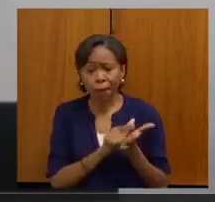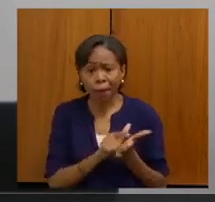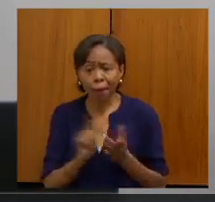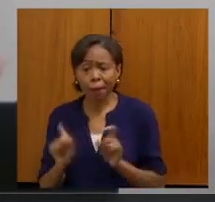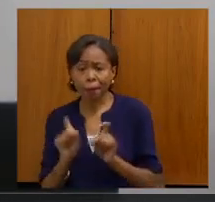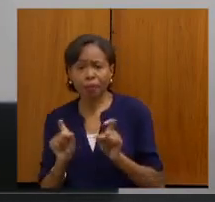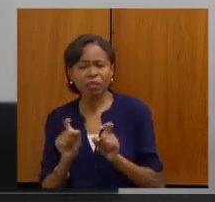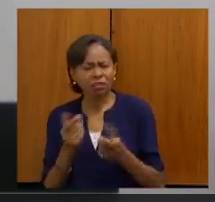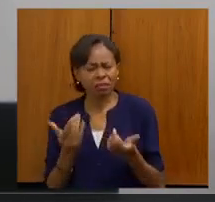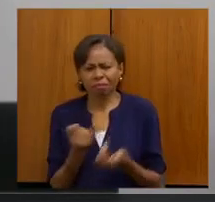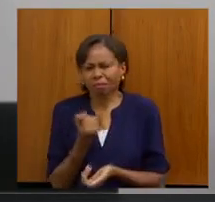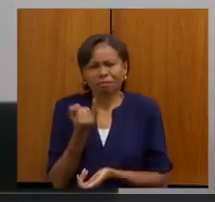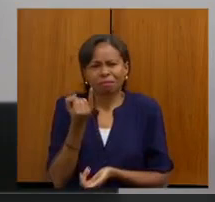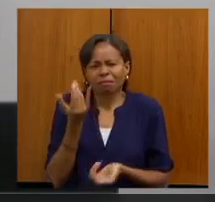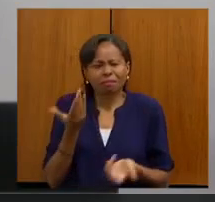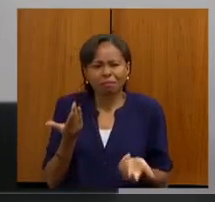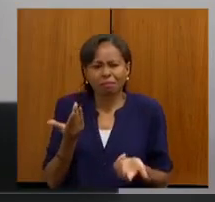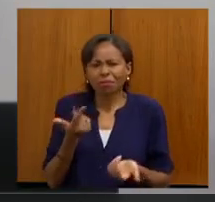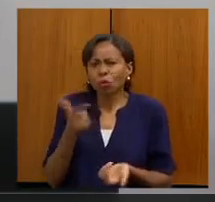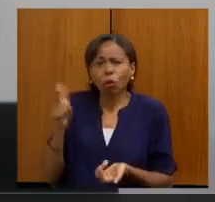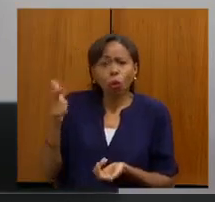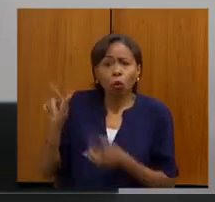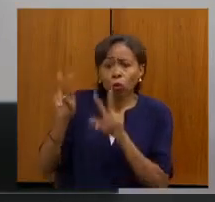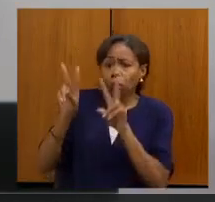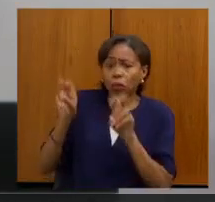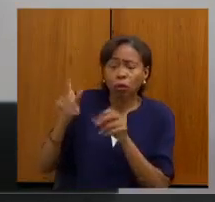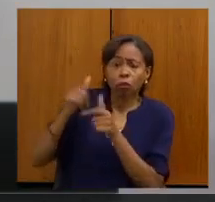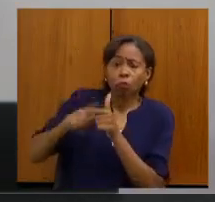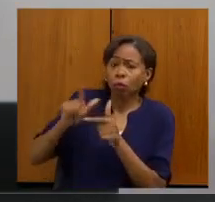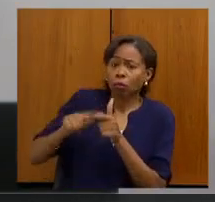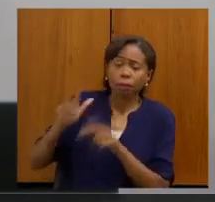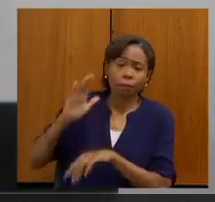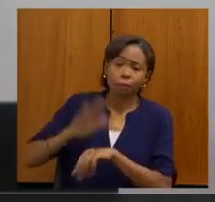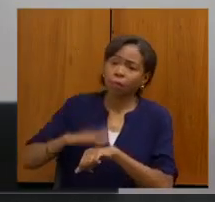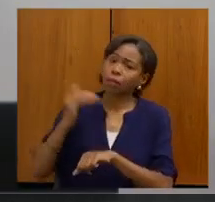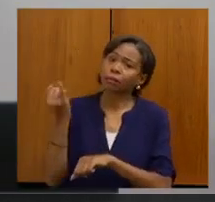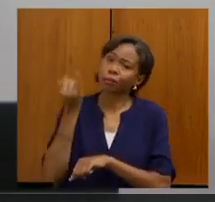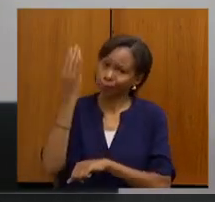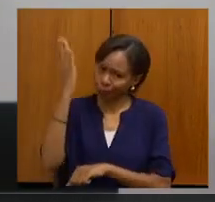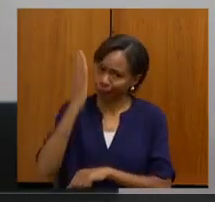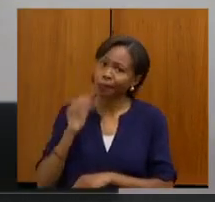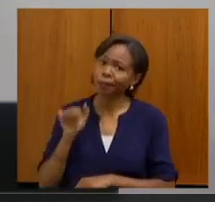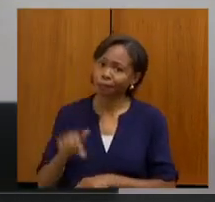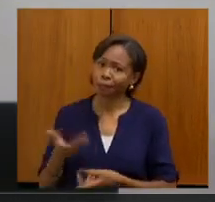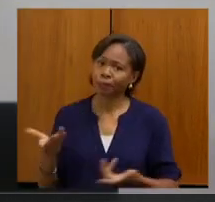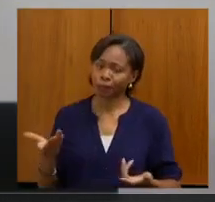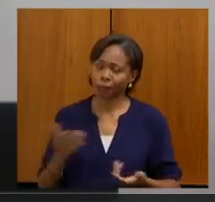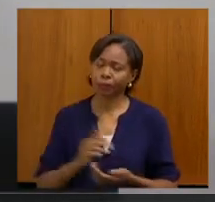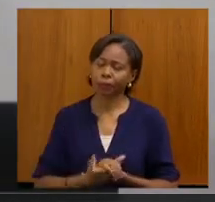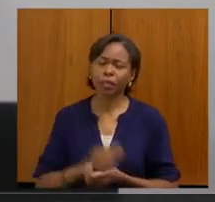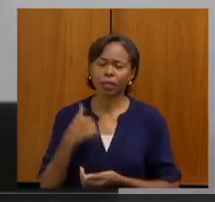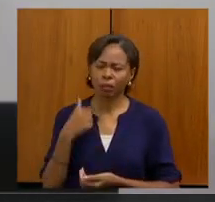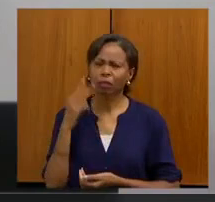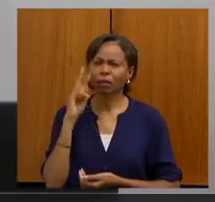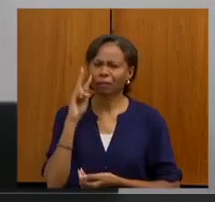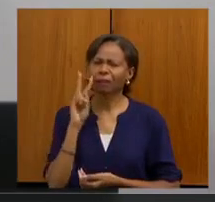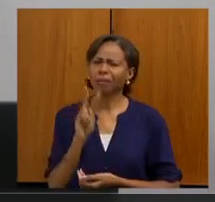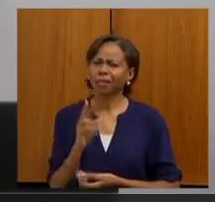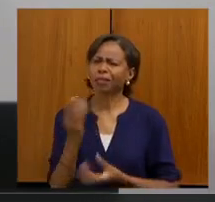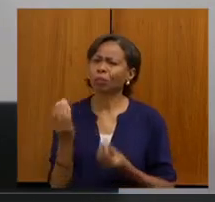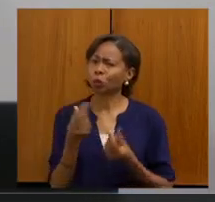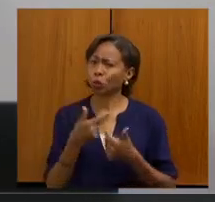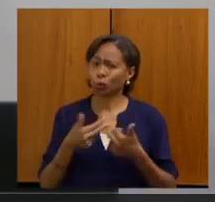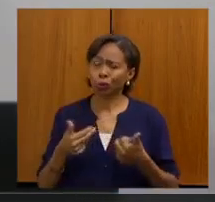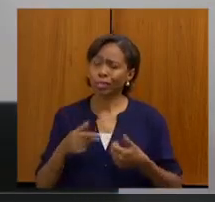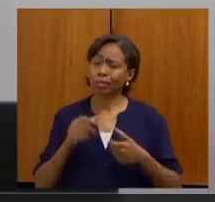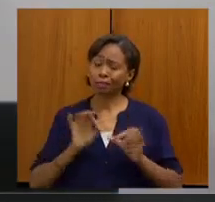importância para não se discutir questões muito mais importantes que nós temos aí no Brasil. Então, eu vejo que muita coisa nós vamos ter que fazer dentro do